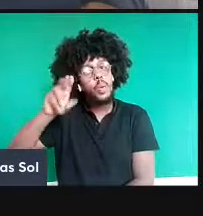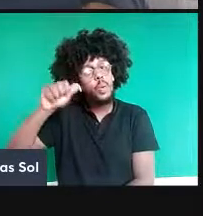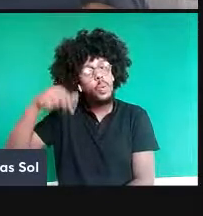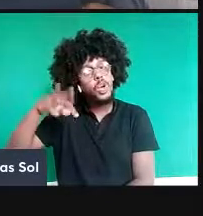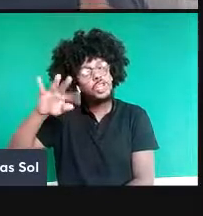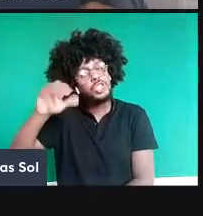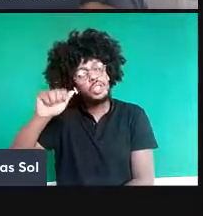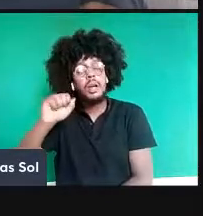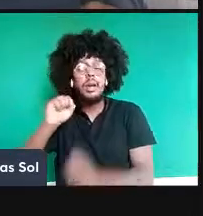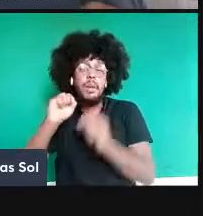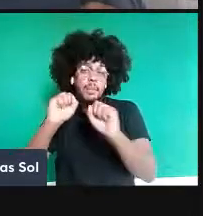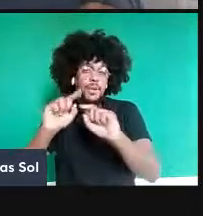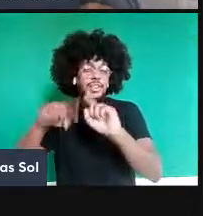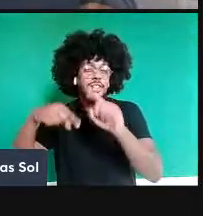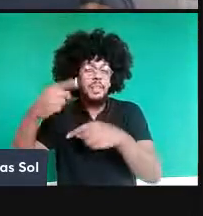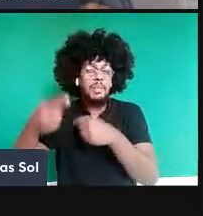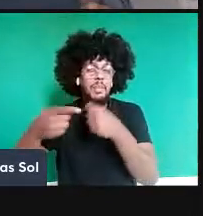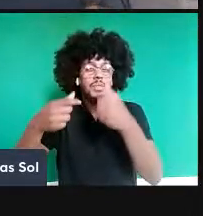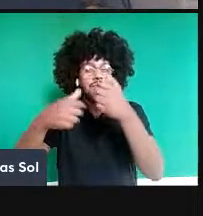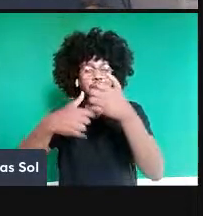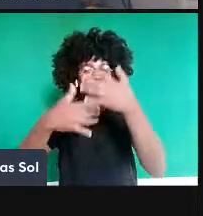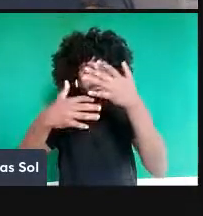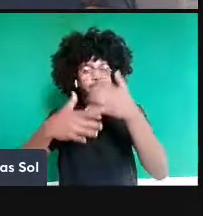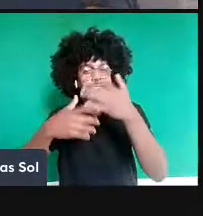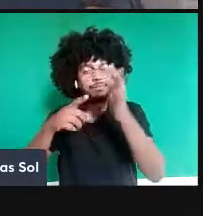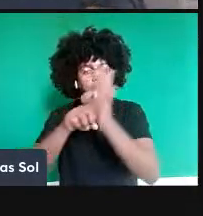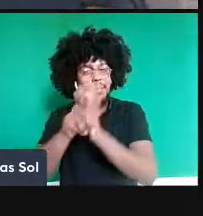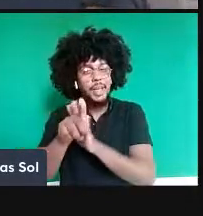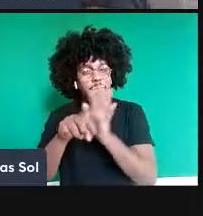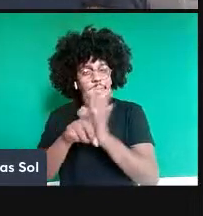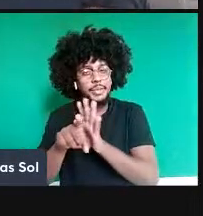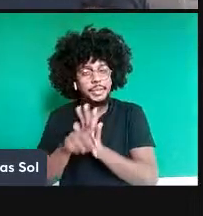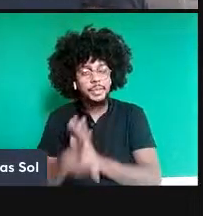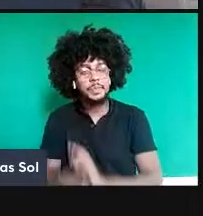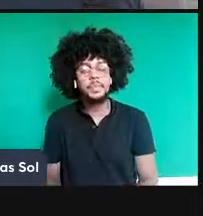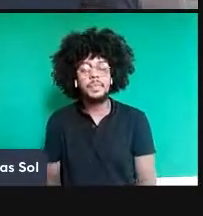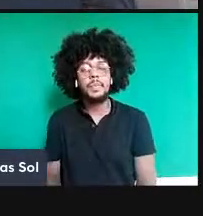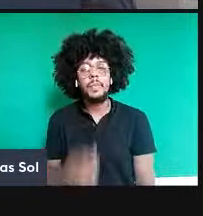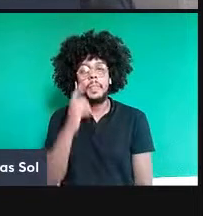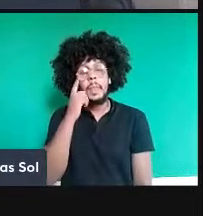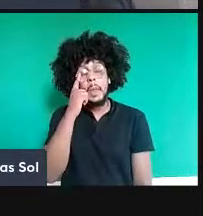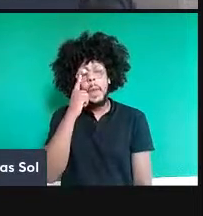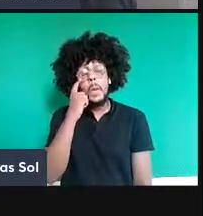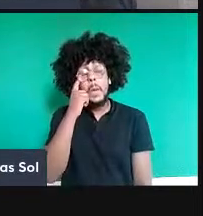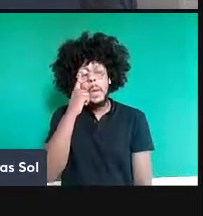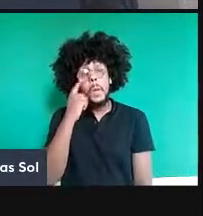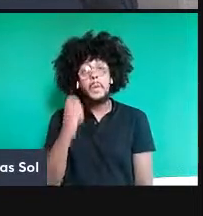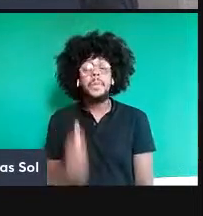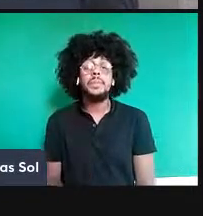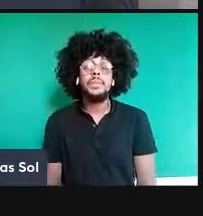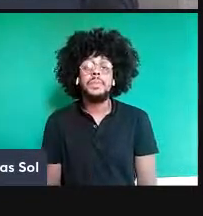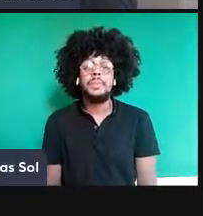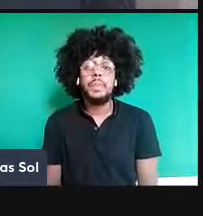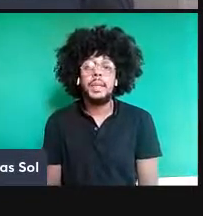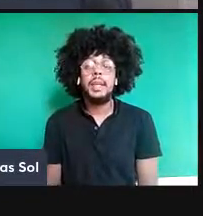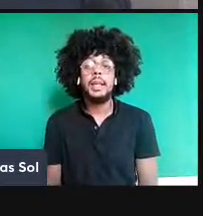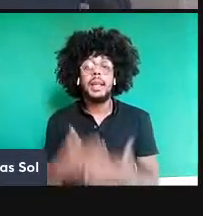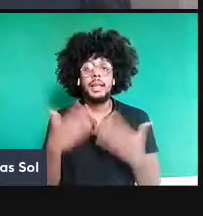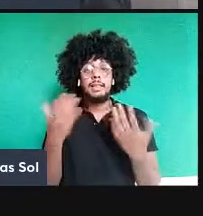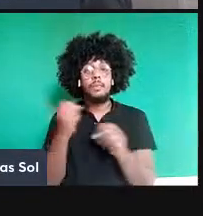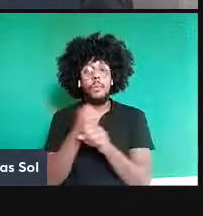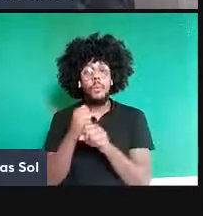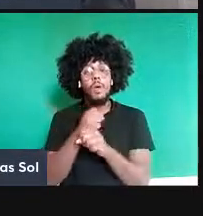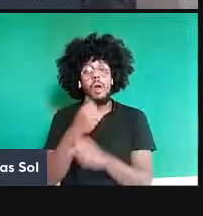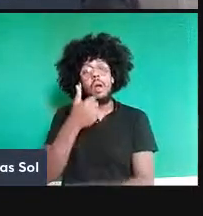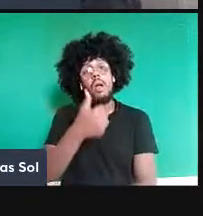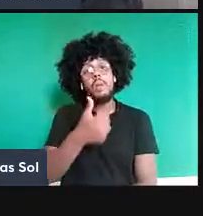Então, o Clauser, ele não só derivou essa desigualdade em 69, como em 72, ele foi o